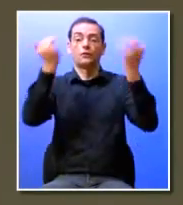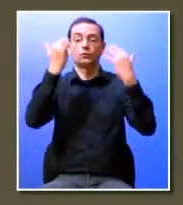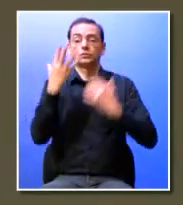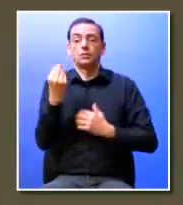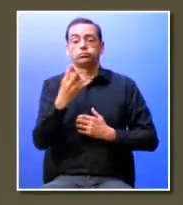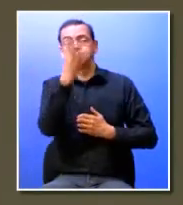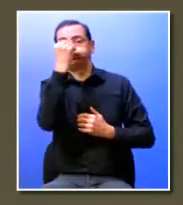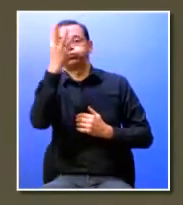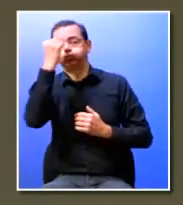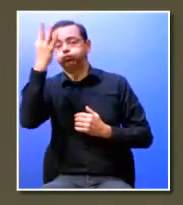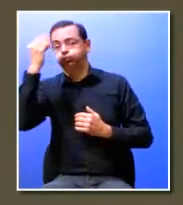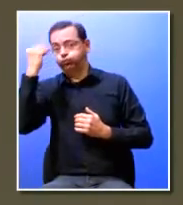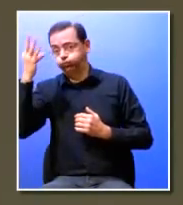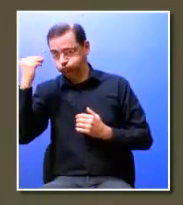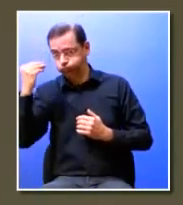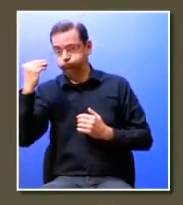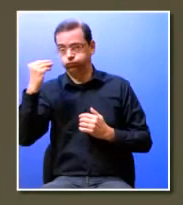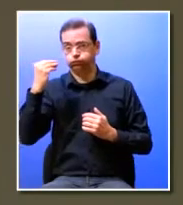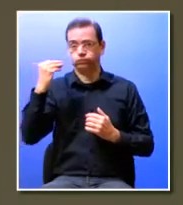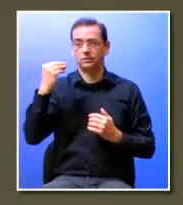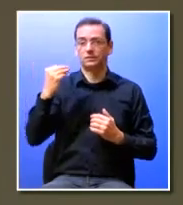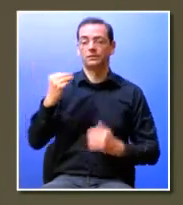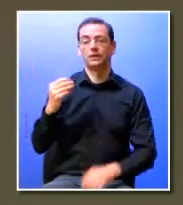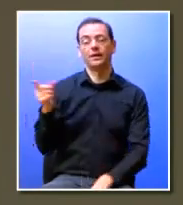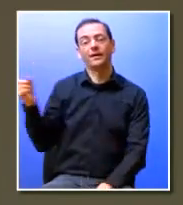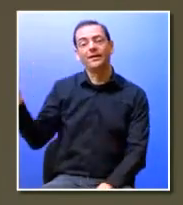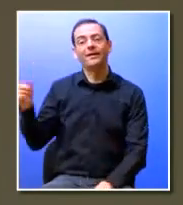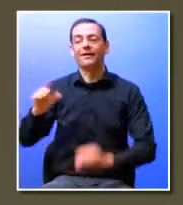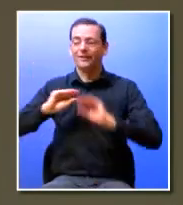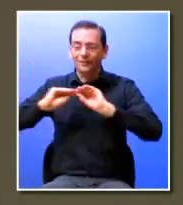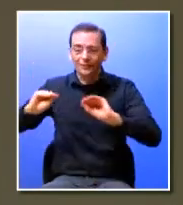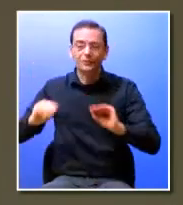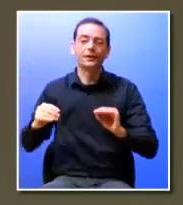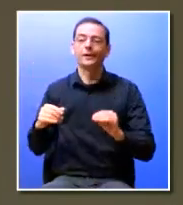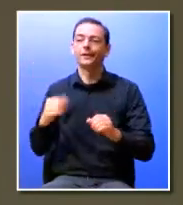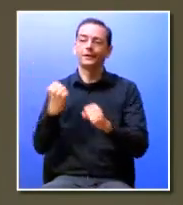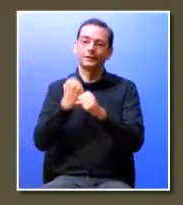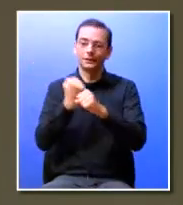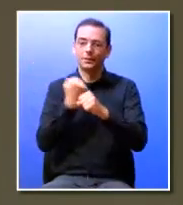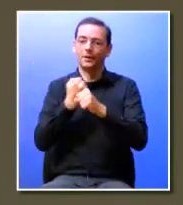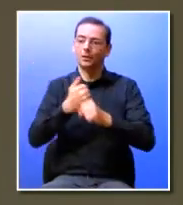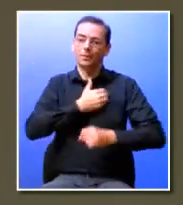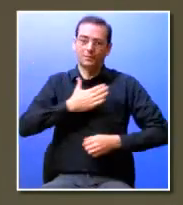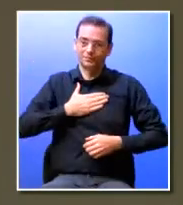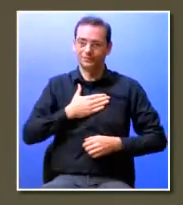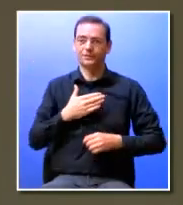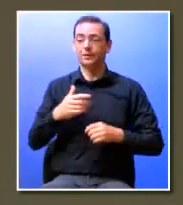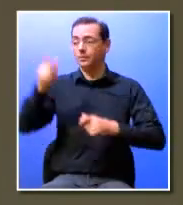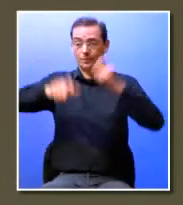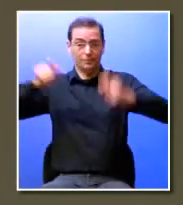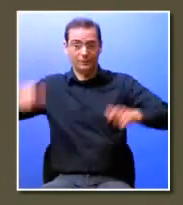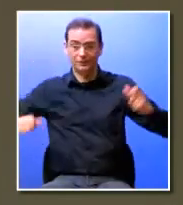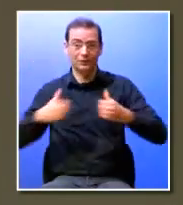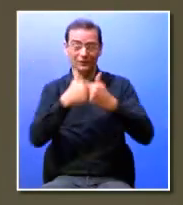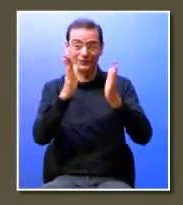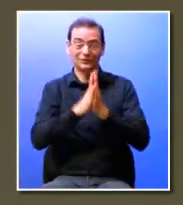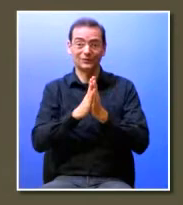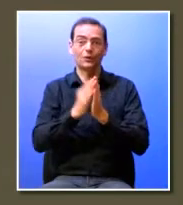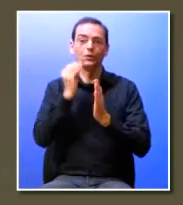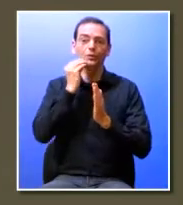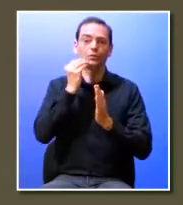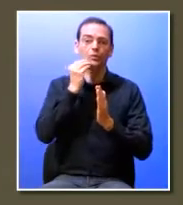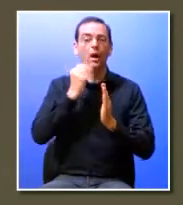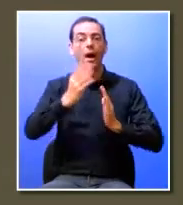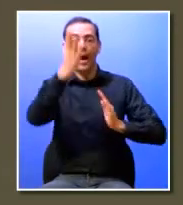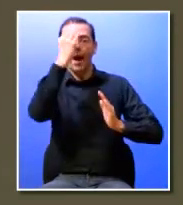escolher e portanto acho que todos nós e mais uma vez educadores formadores empregadores pessoas temos que trabalhar acima de tudo este